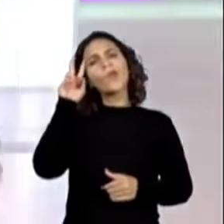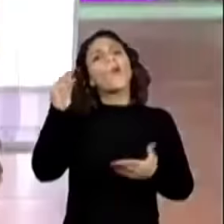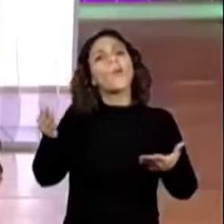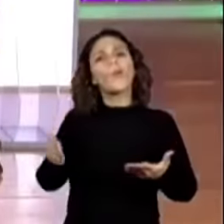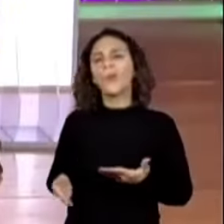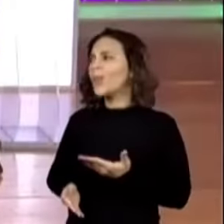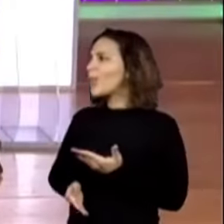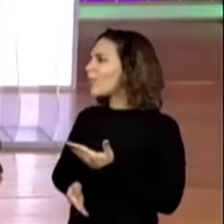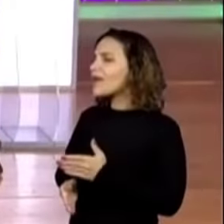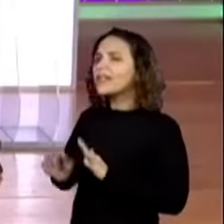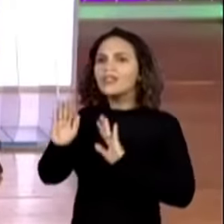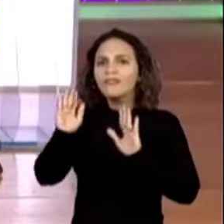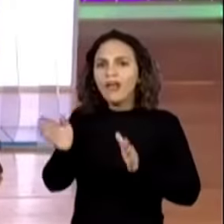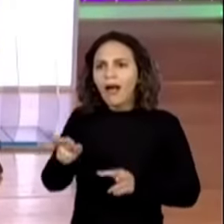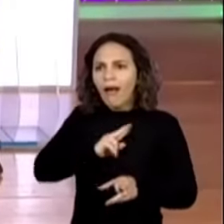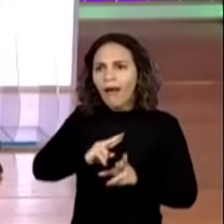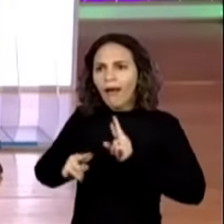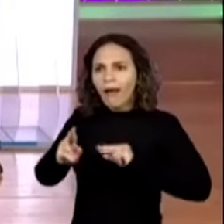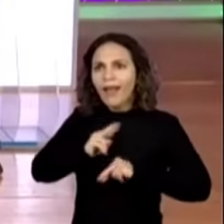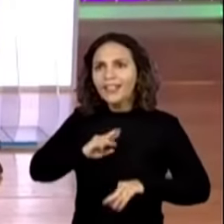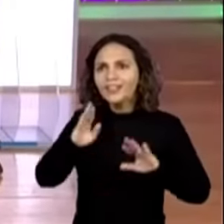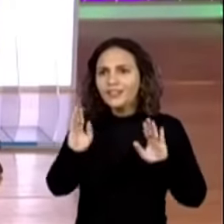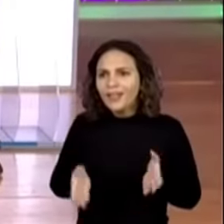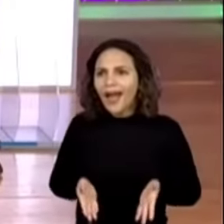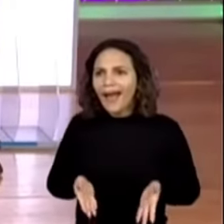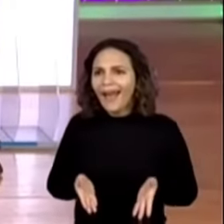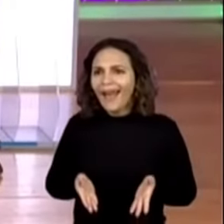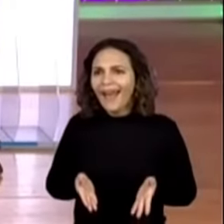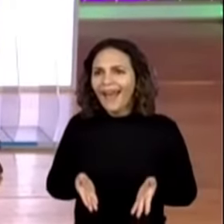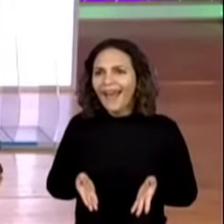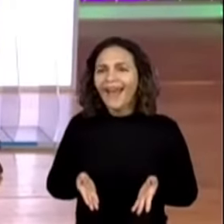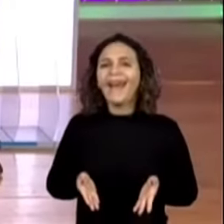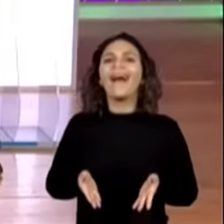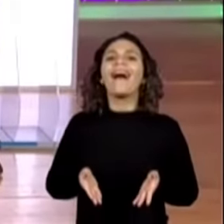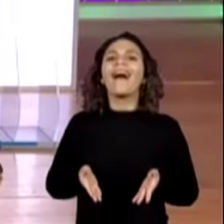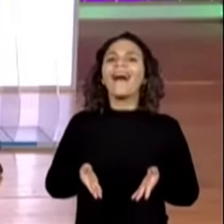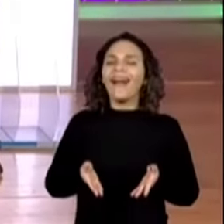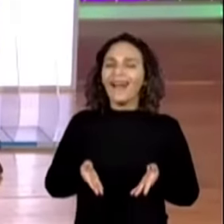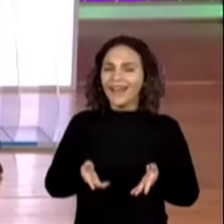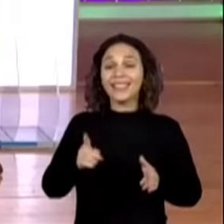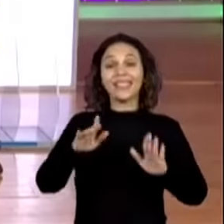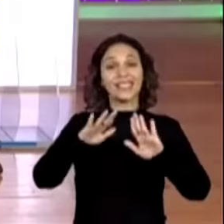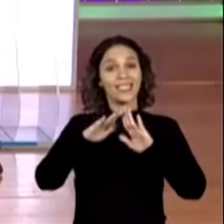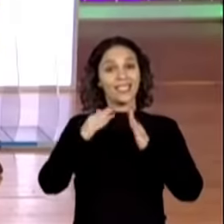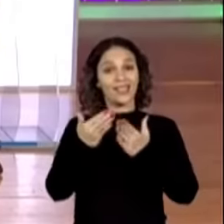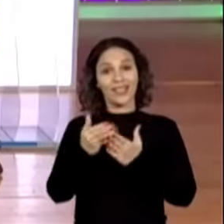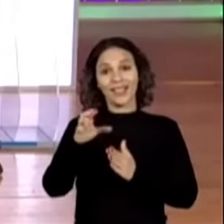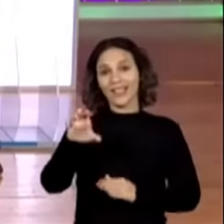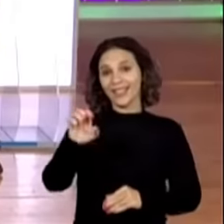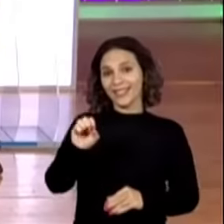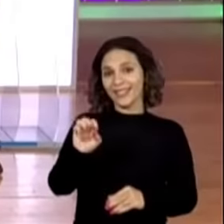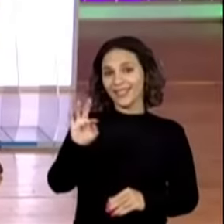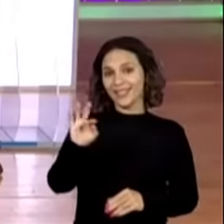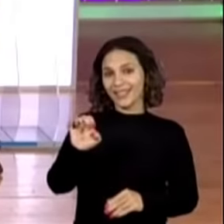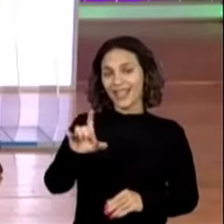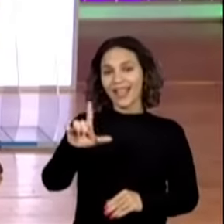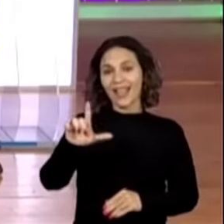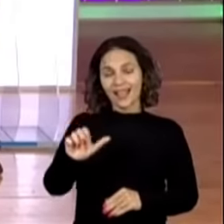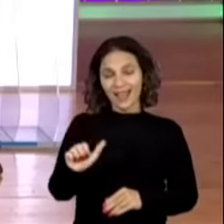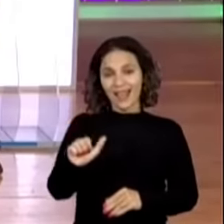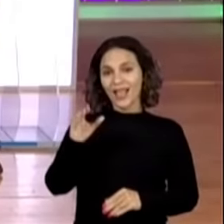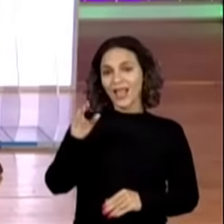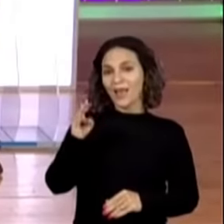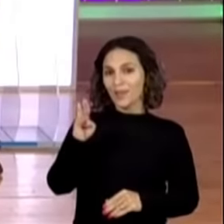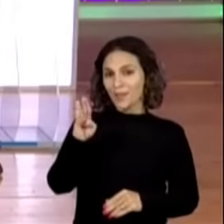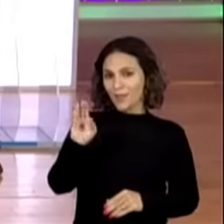tem turma com resposta. Olha que legal. A galera do Estela Borges Morato. É o pessoal chamando para aprender e